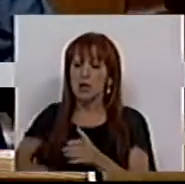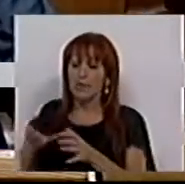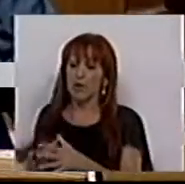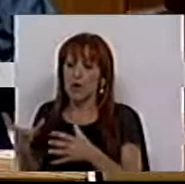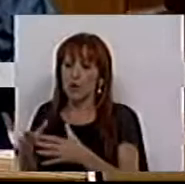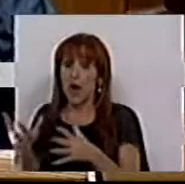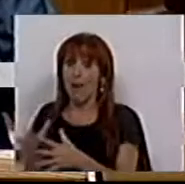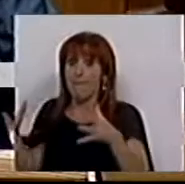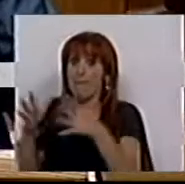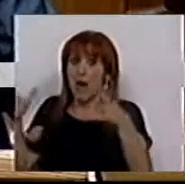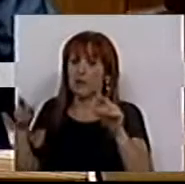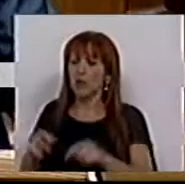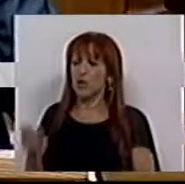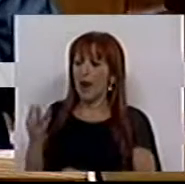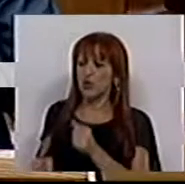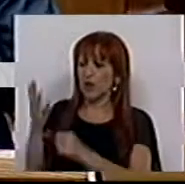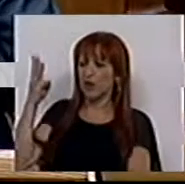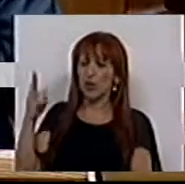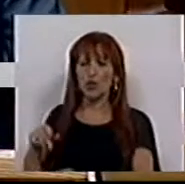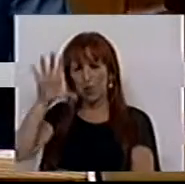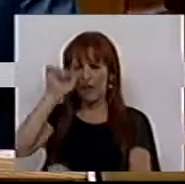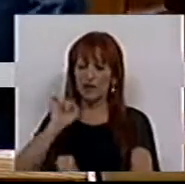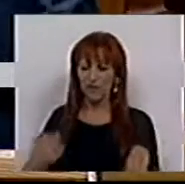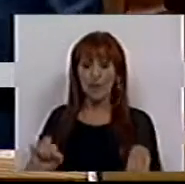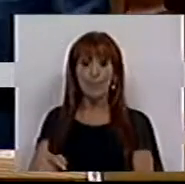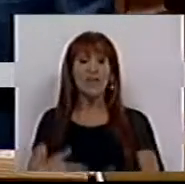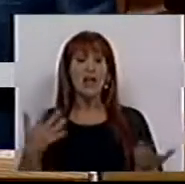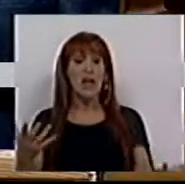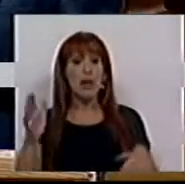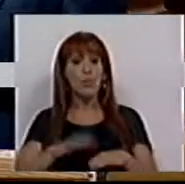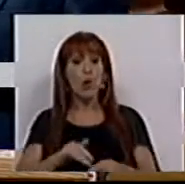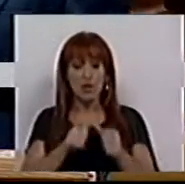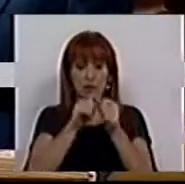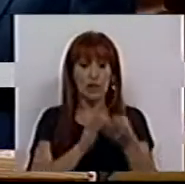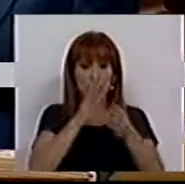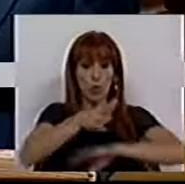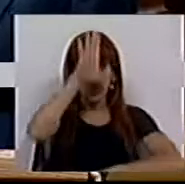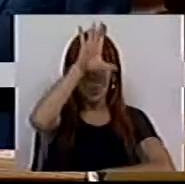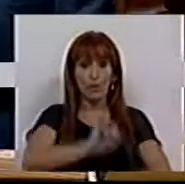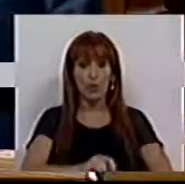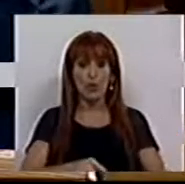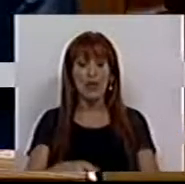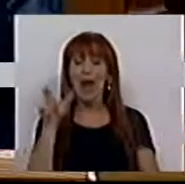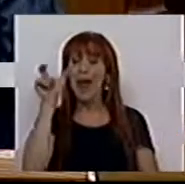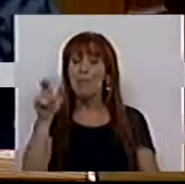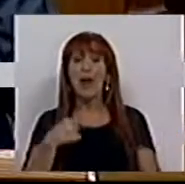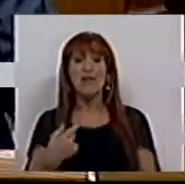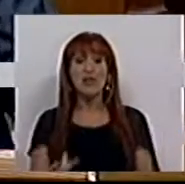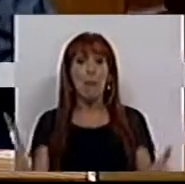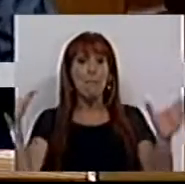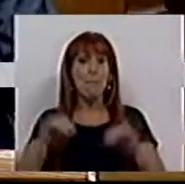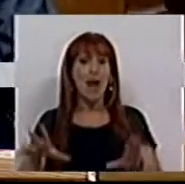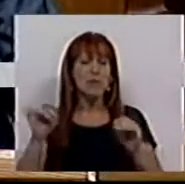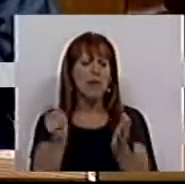fortunas aumentaram nestes três anos do Governo. E sobre a intervenção do Governo, a palavra que nós